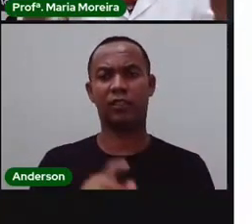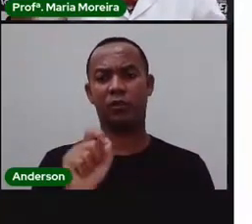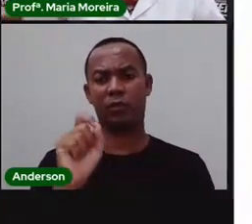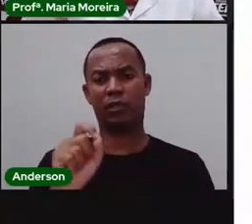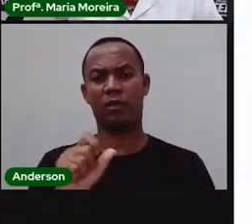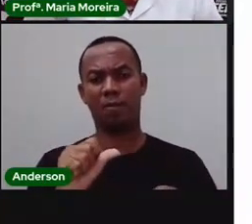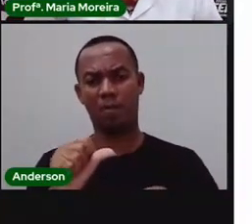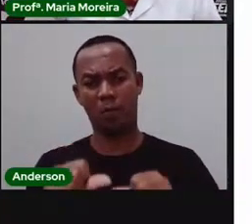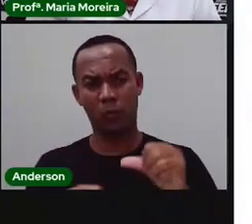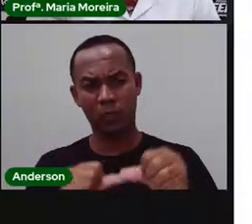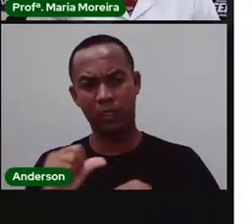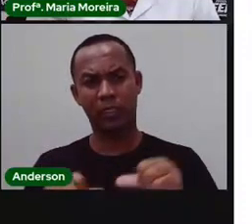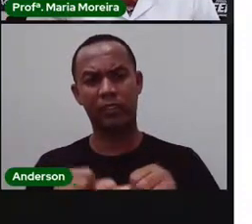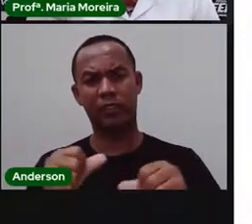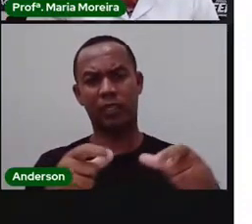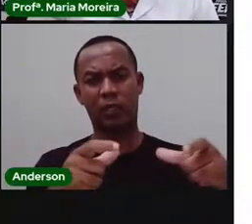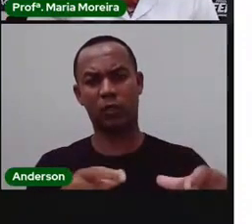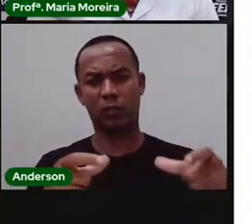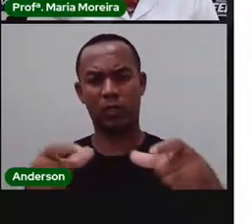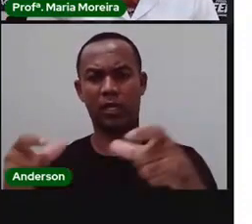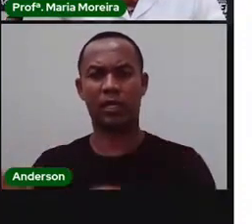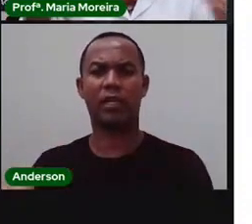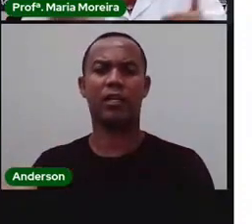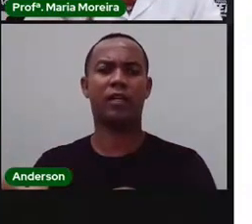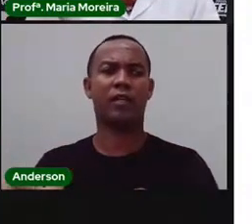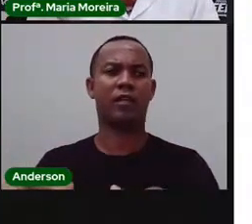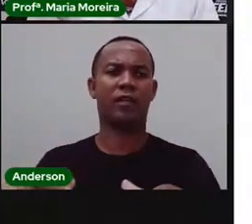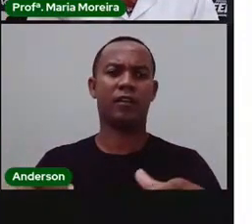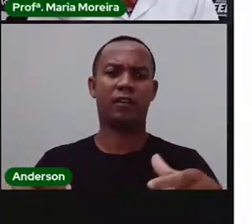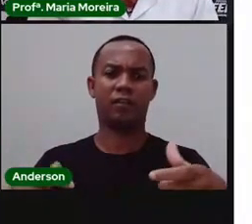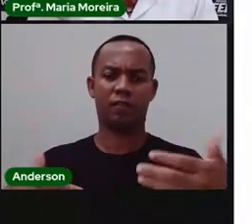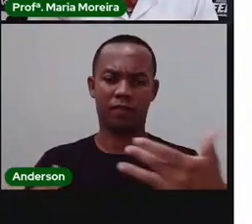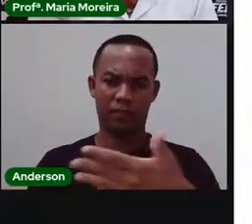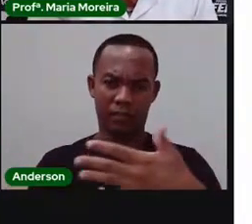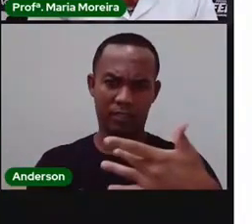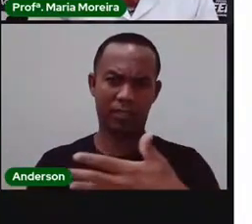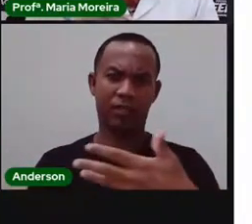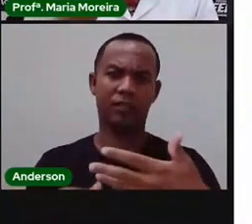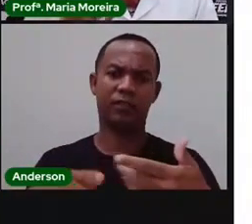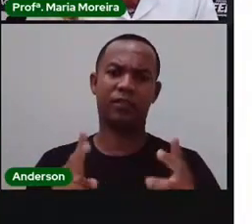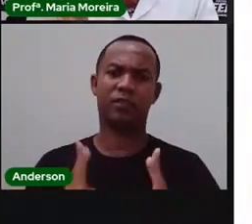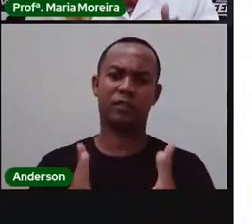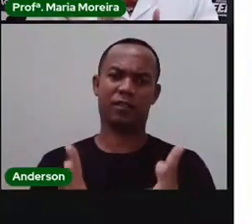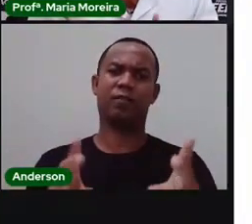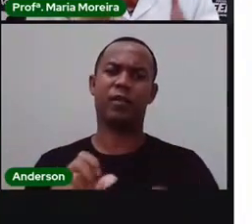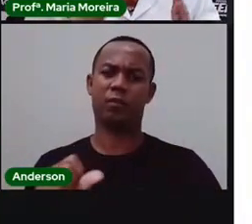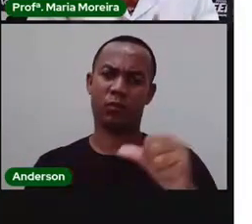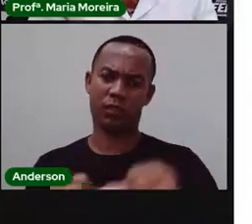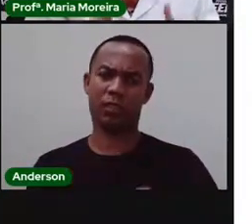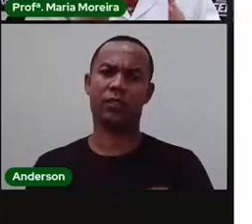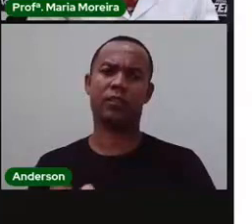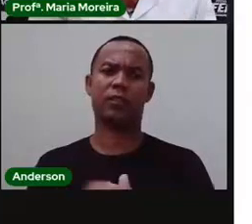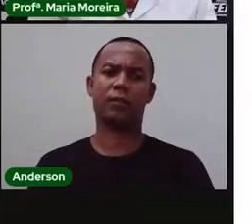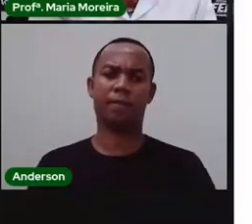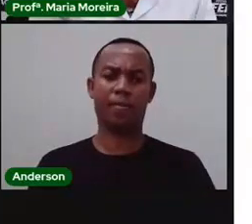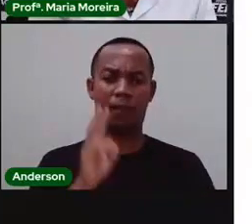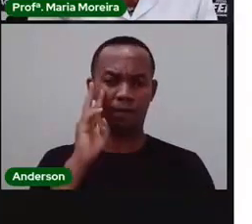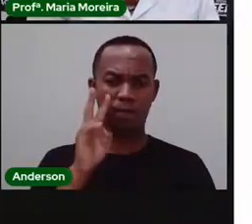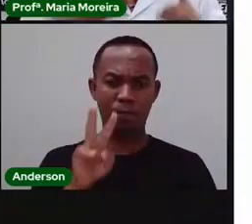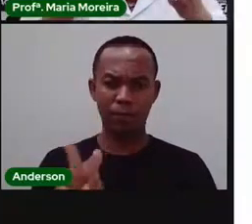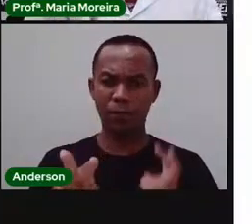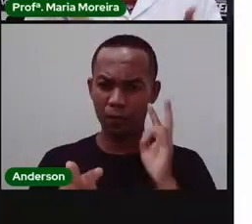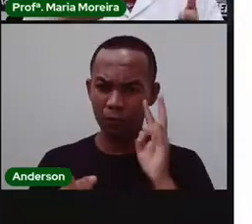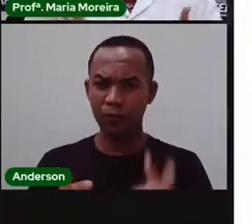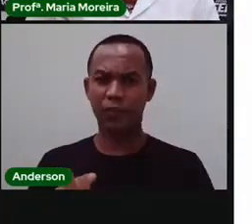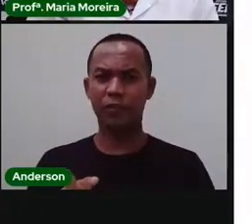uma mudança na paisagem do centro da nossa cidade. Então, quem foi ao centro, ultimamente, que eu espero que tenha ainda se protegido direitinho,